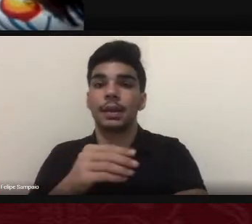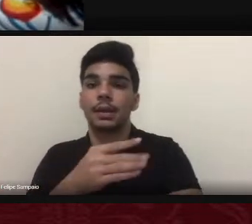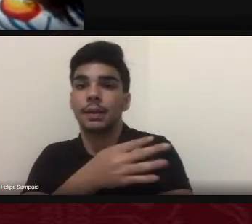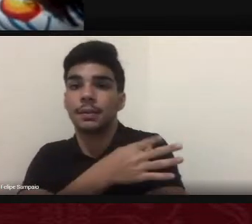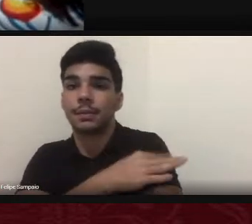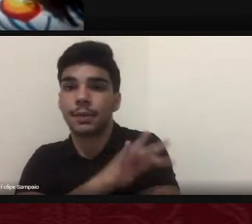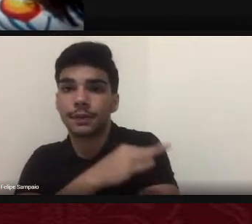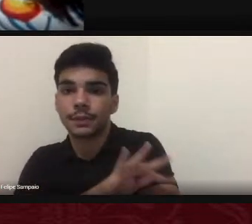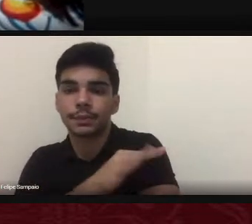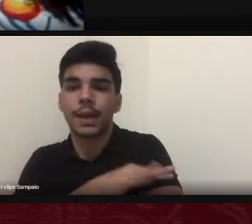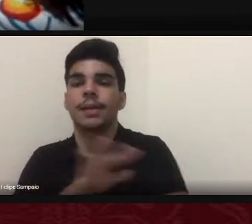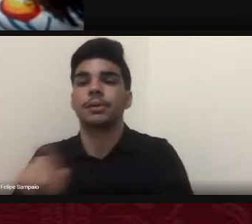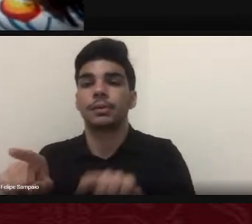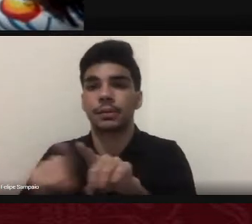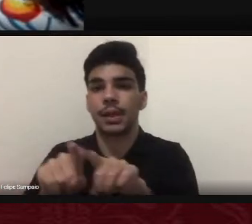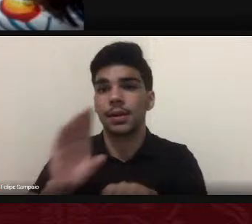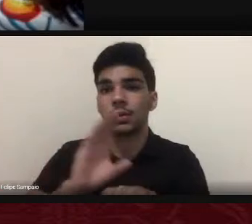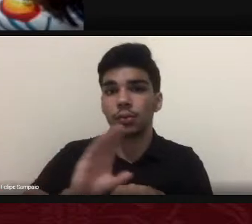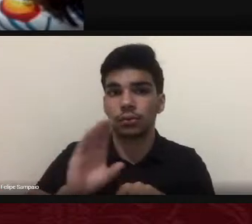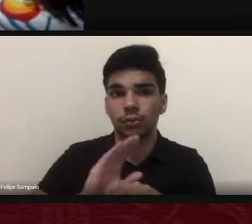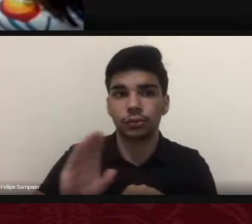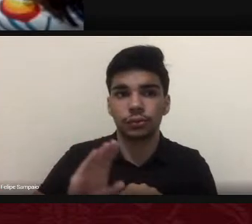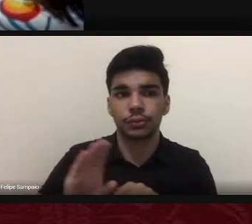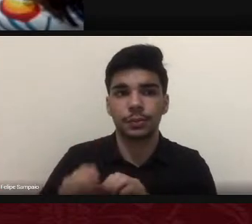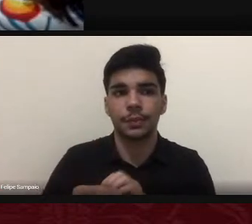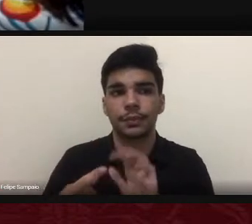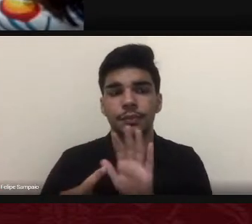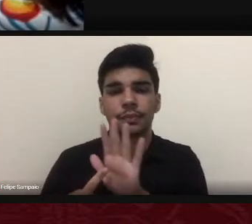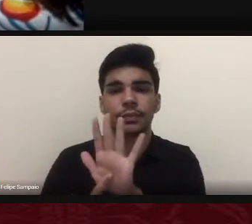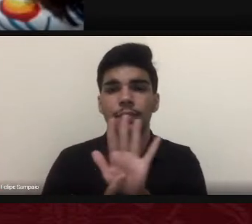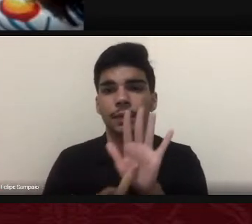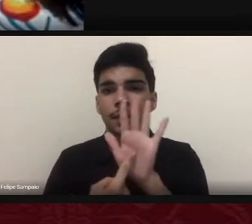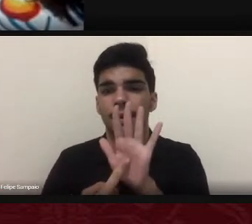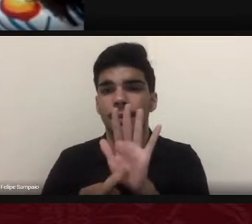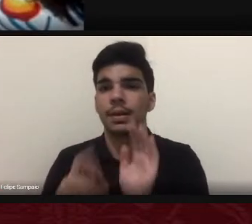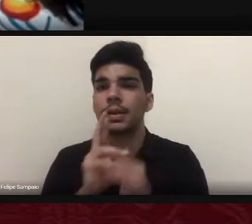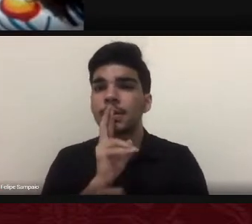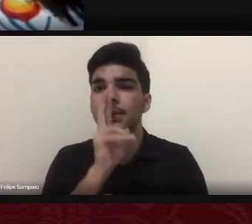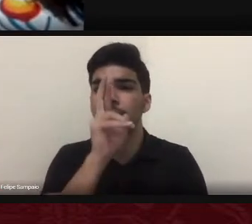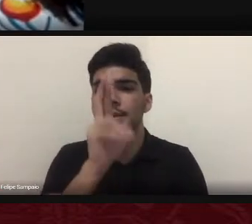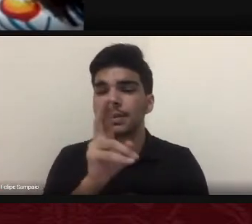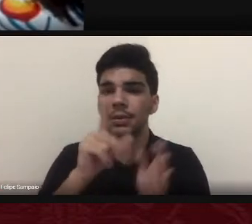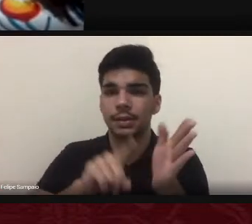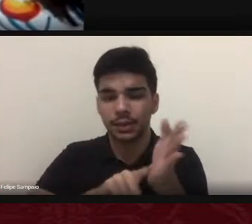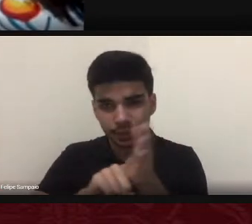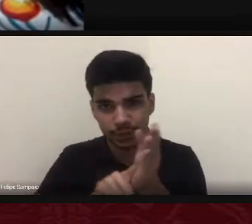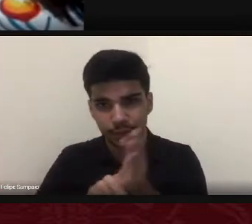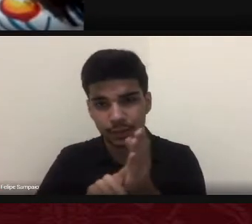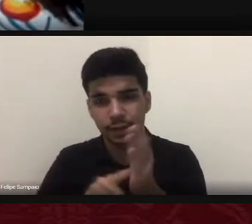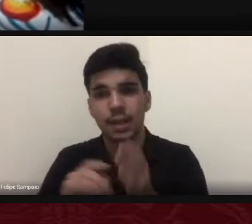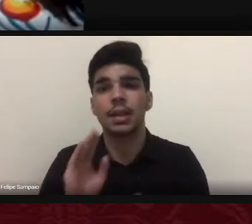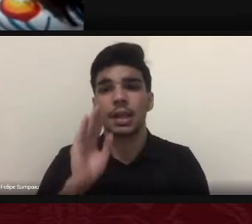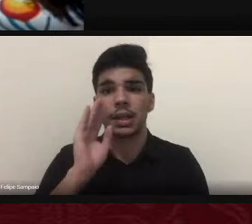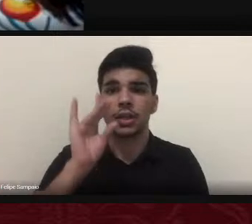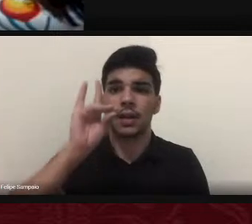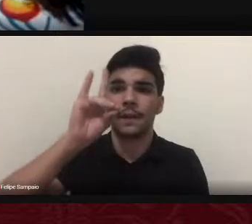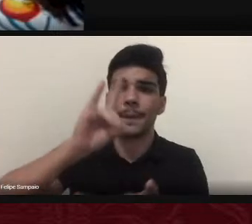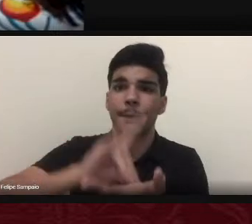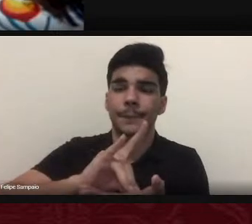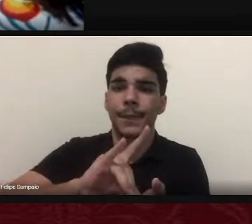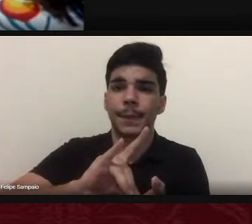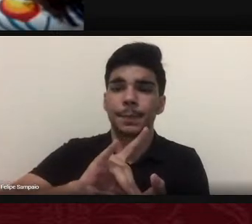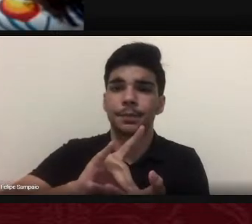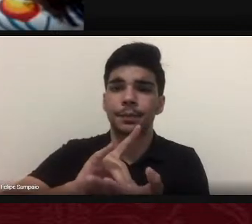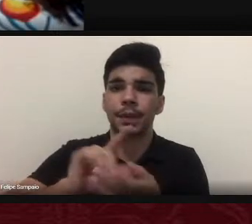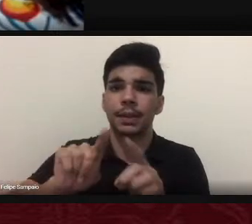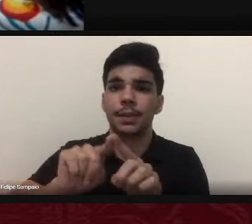e racionalidades próprias e apresentando os resultados das pesquisas realizadas sob o nível